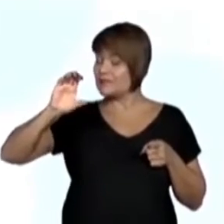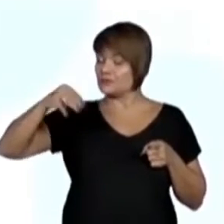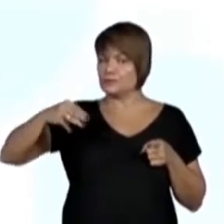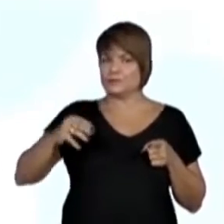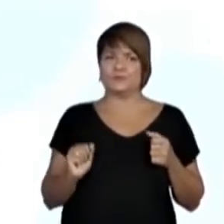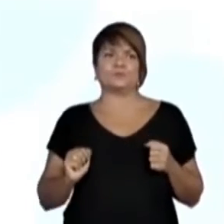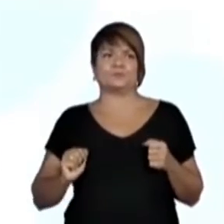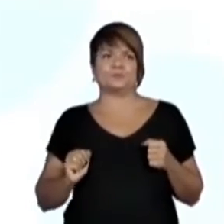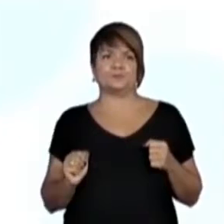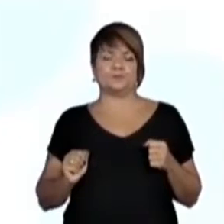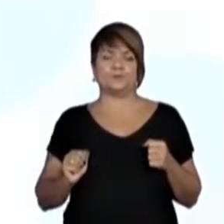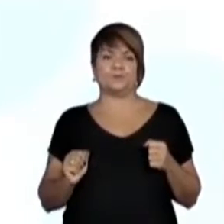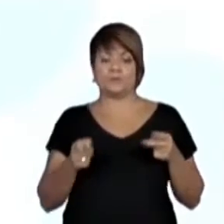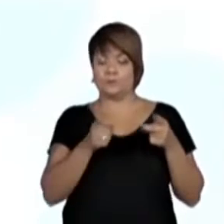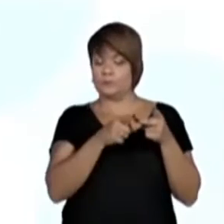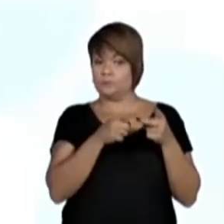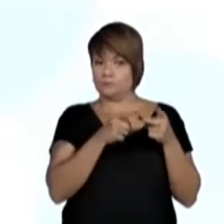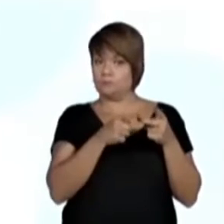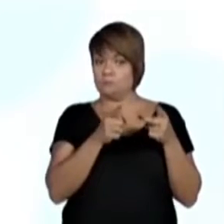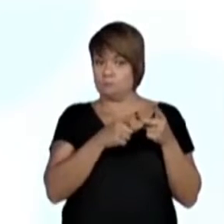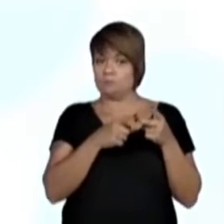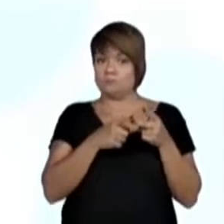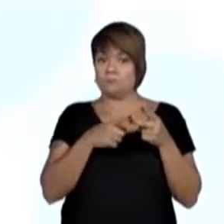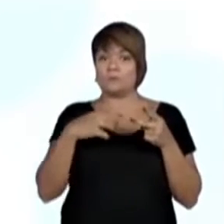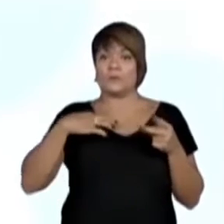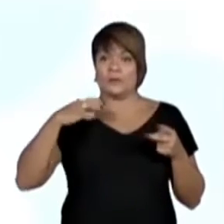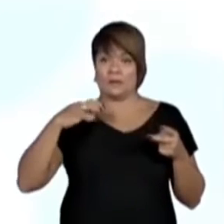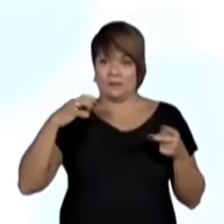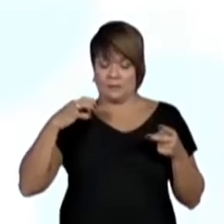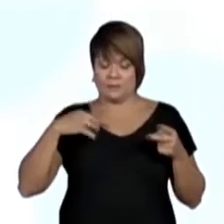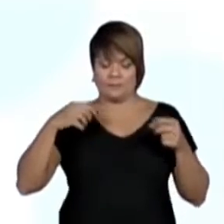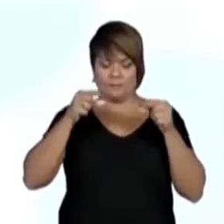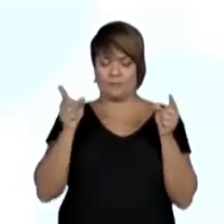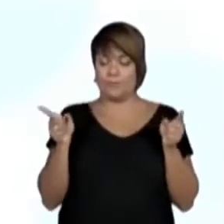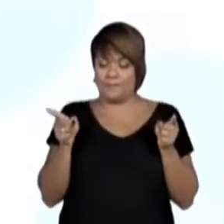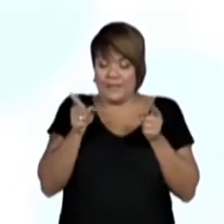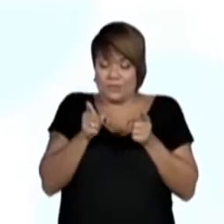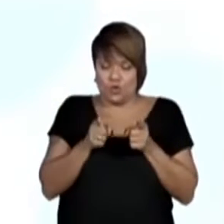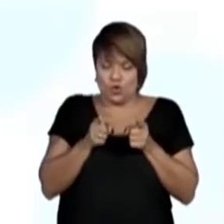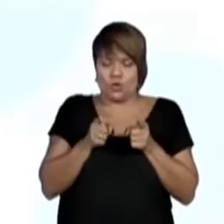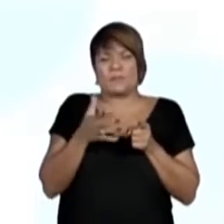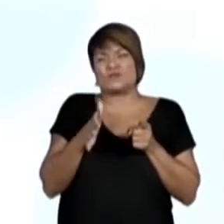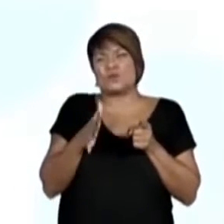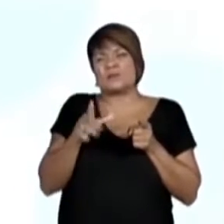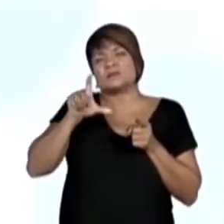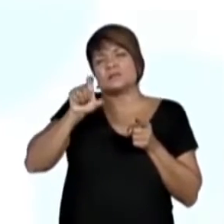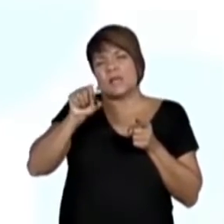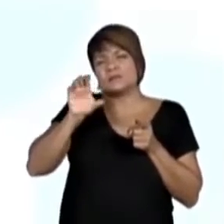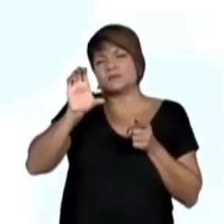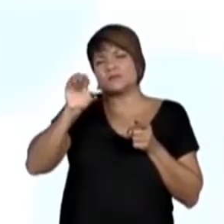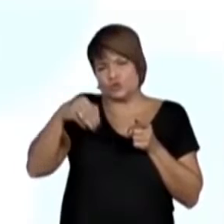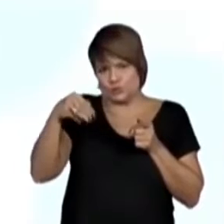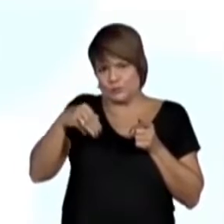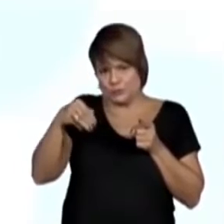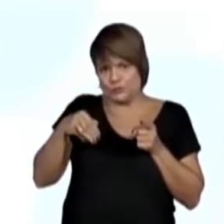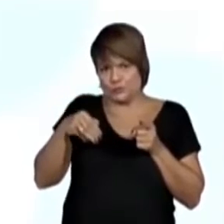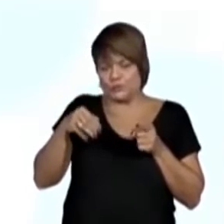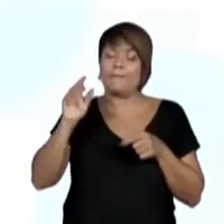Uma tira menor de tecido preto ou marrom com cerca de 10 centímetros.